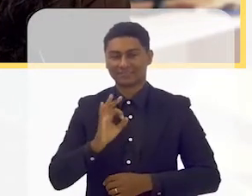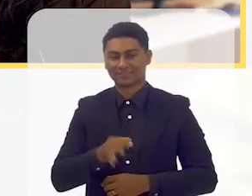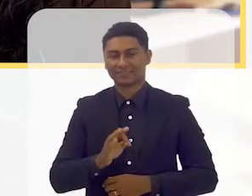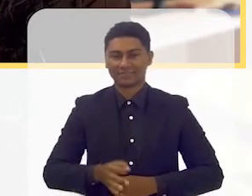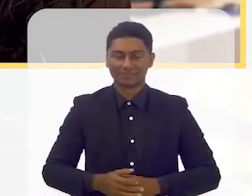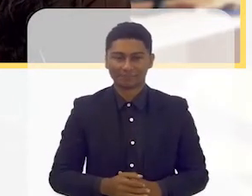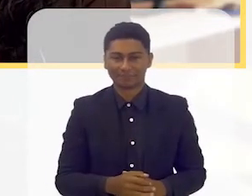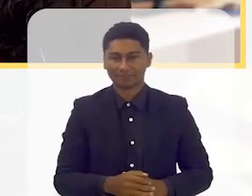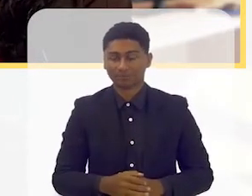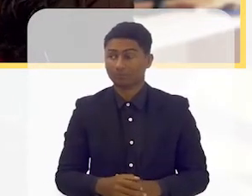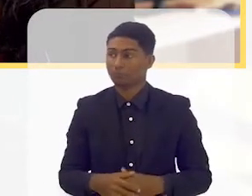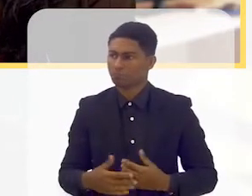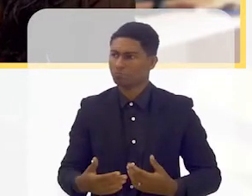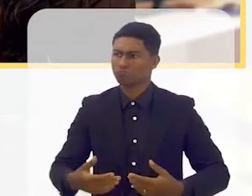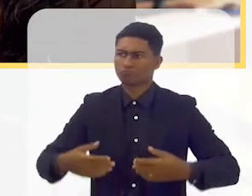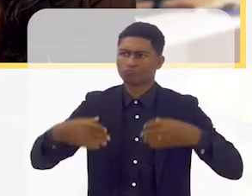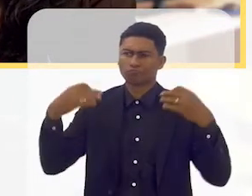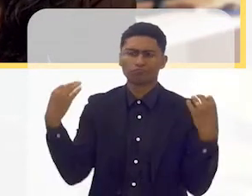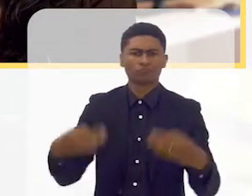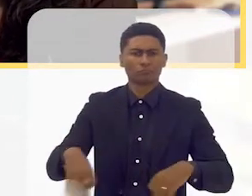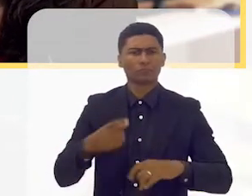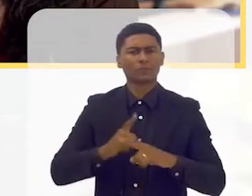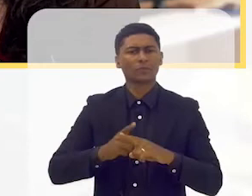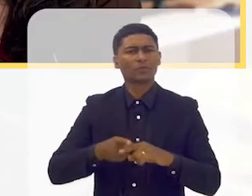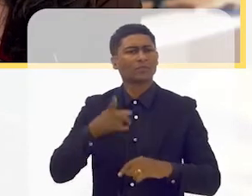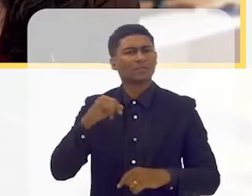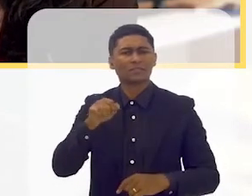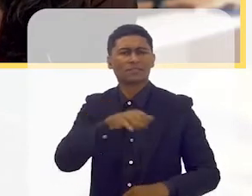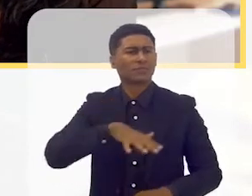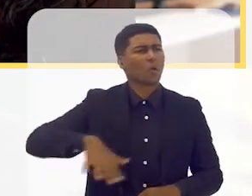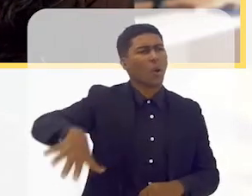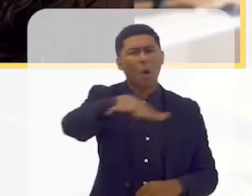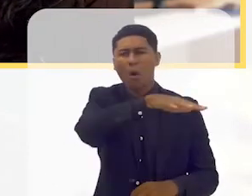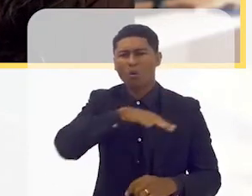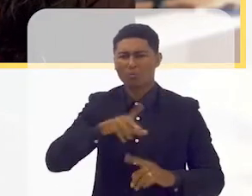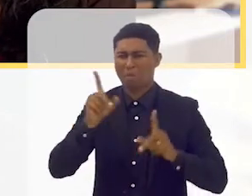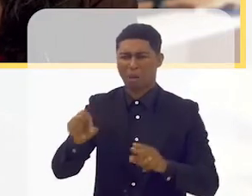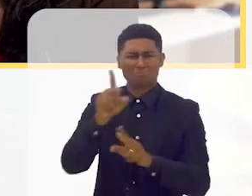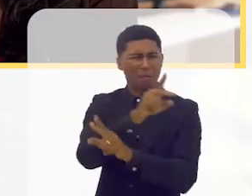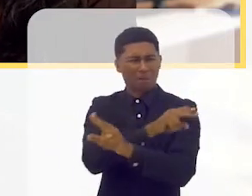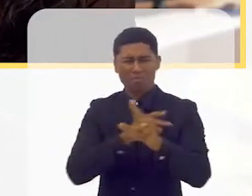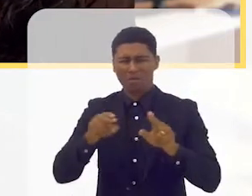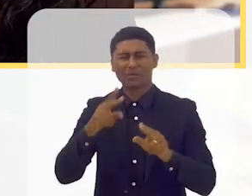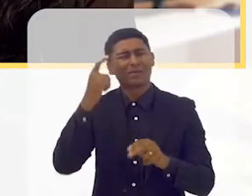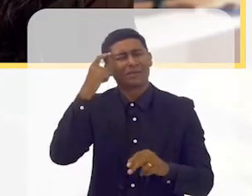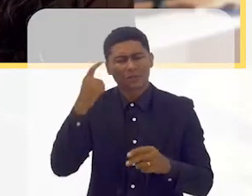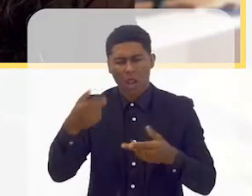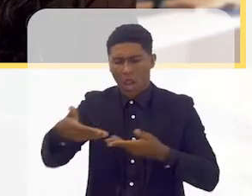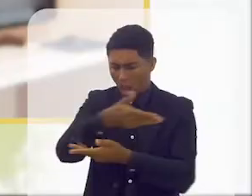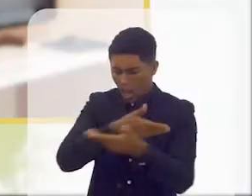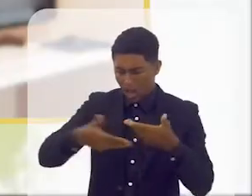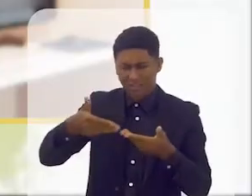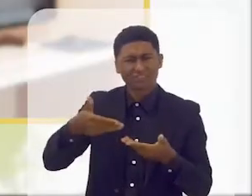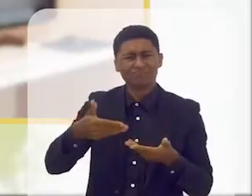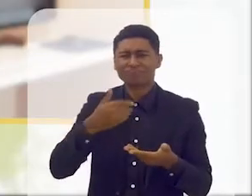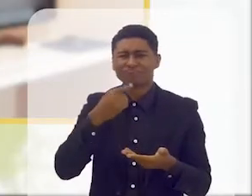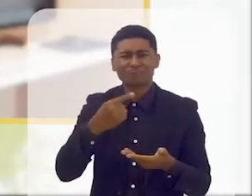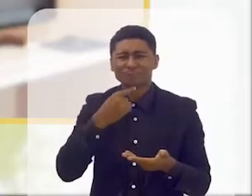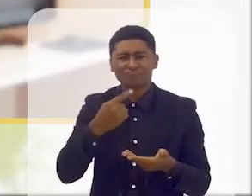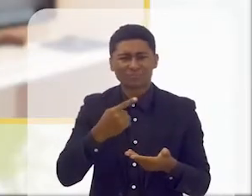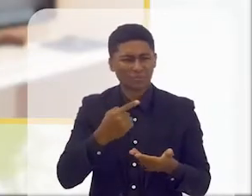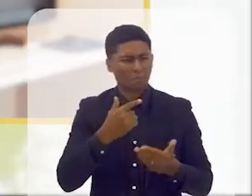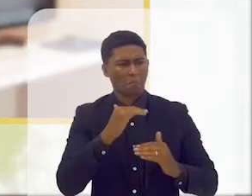digamos assim. Com certeza, porque se fôssemos todos iguais, imagina, não haveria troca nenhuma, evolução nenhuma,